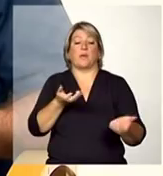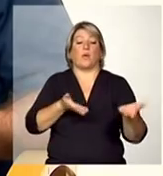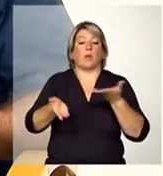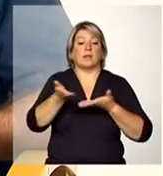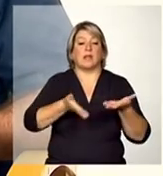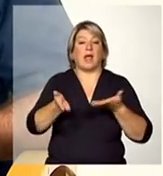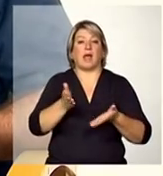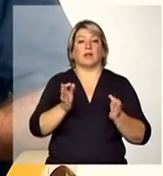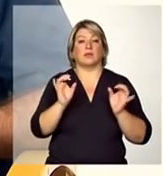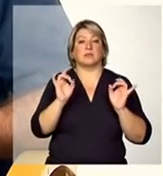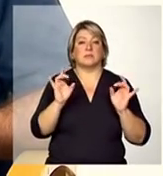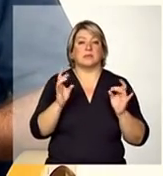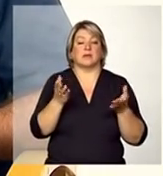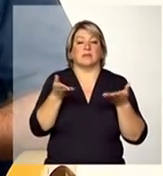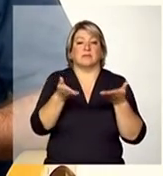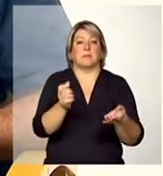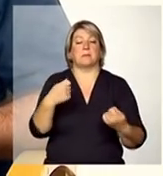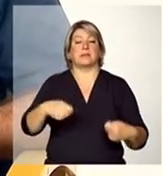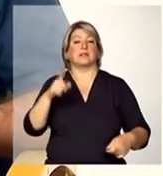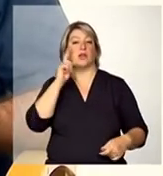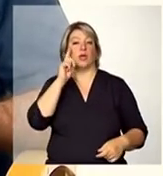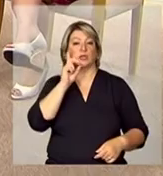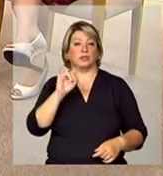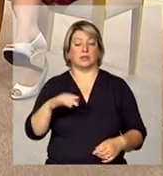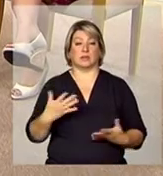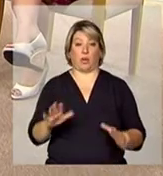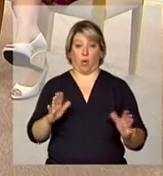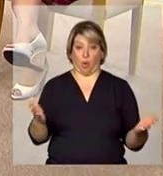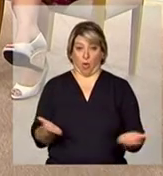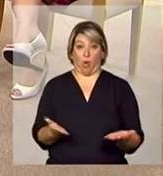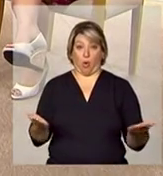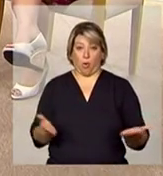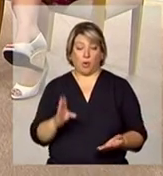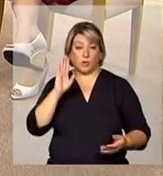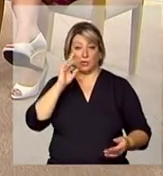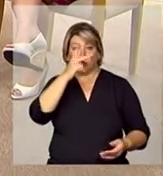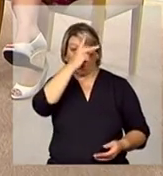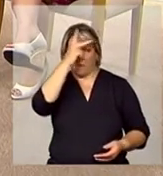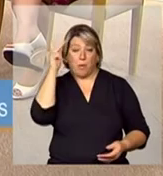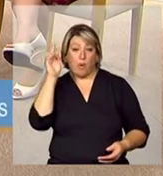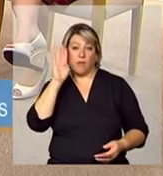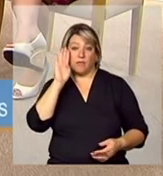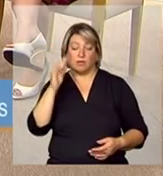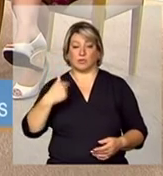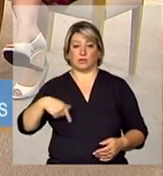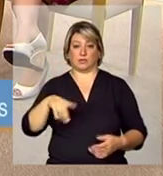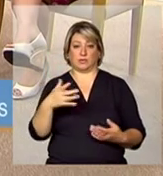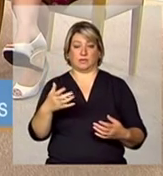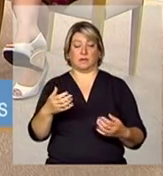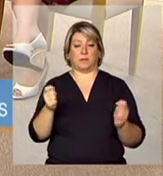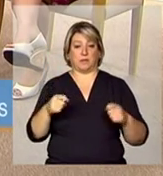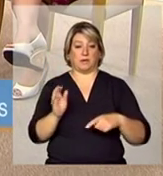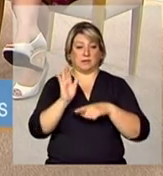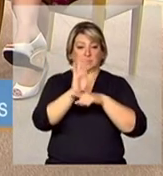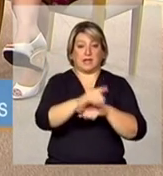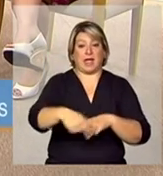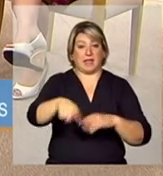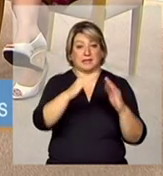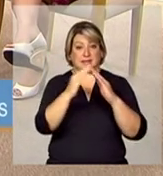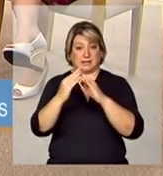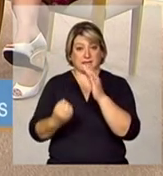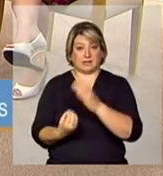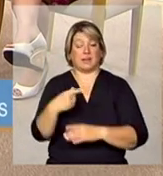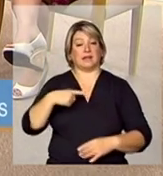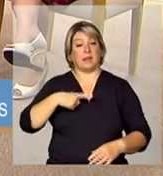que necessitam para o dia a dia então hoje o público-alvo dessas residências inclusivas que estão em implantação elas são essas pessoas com